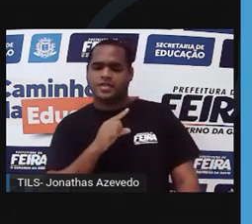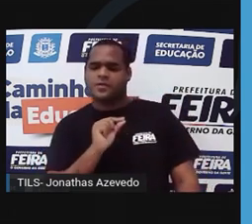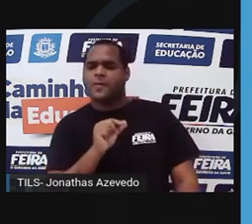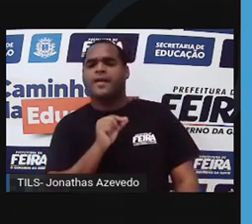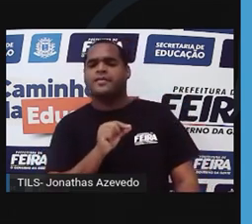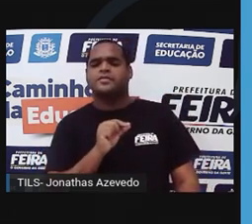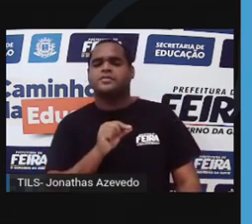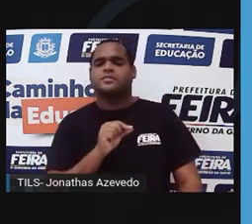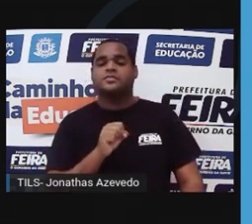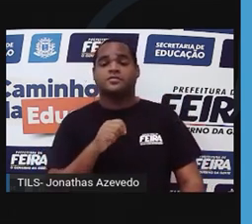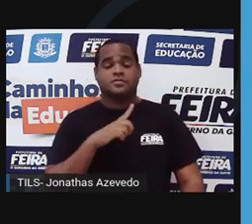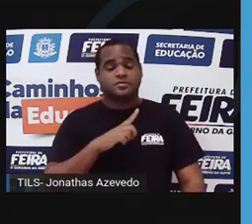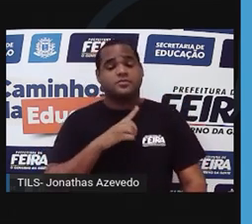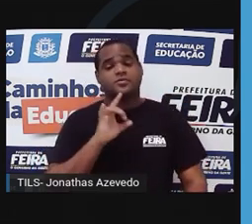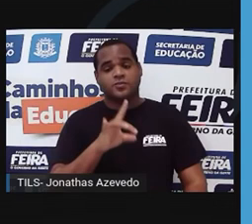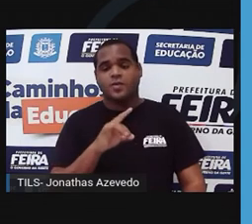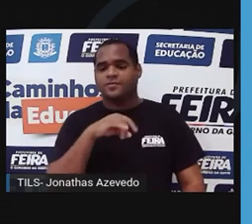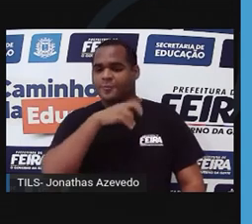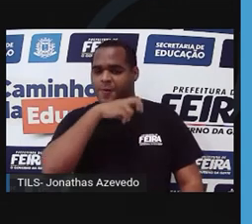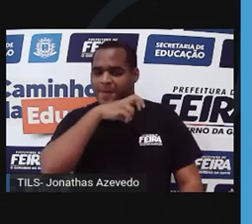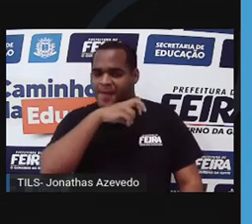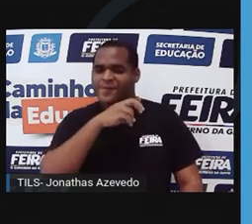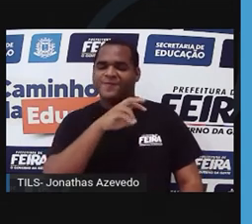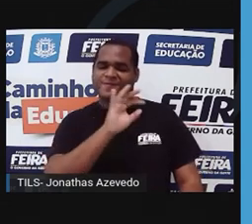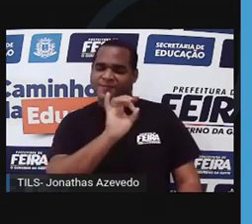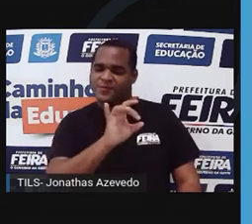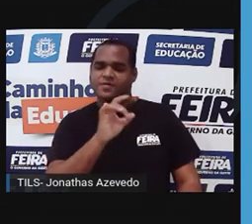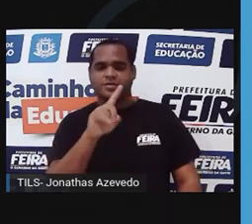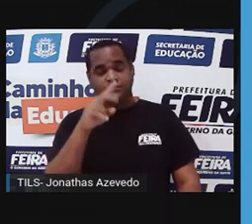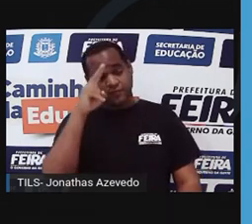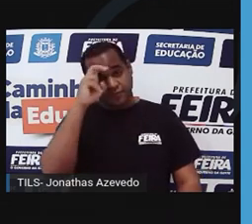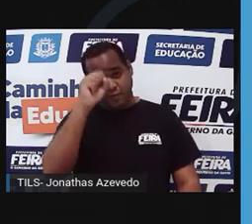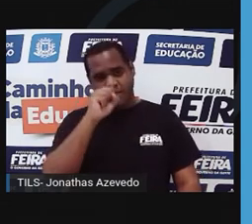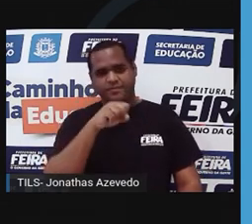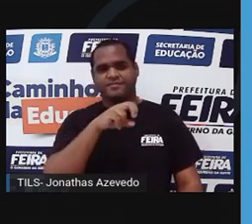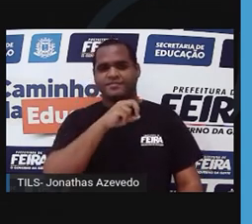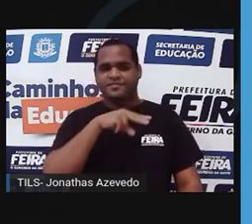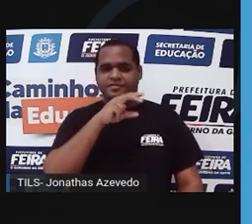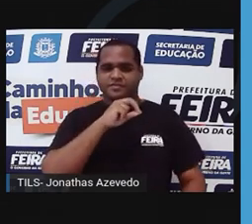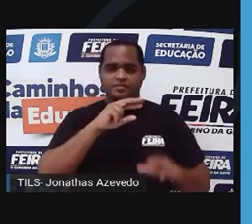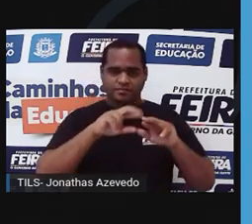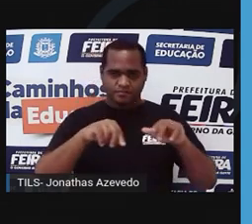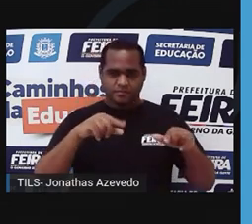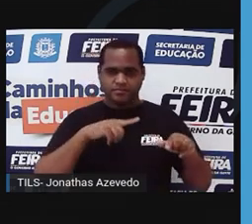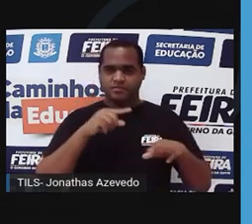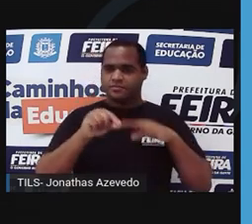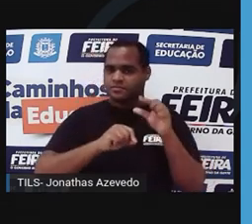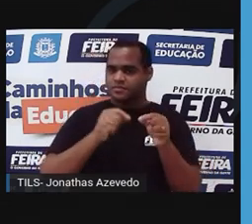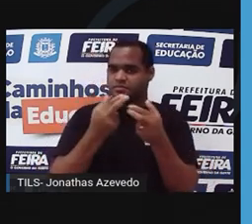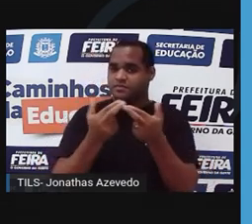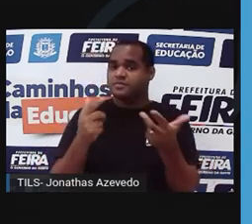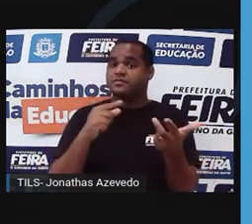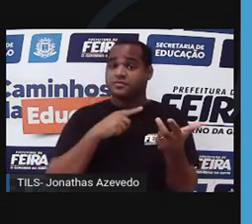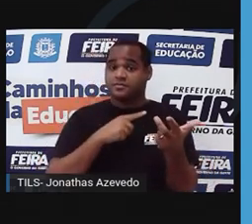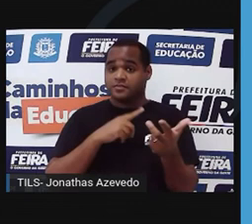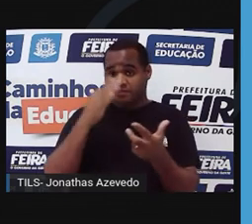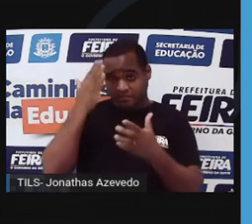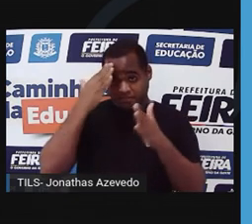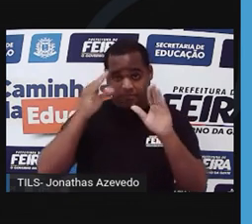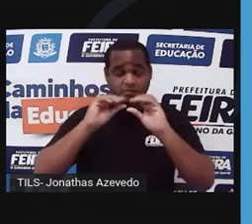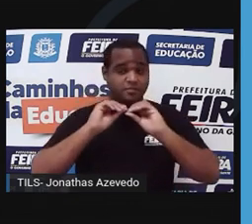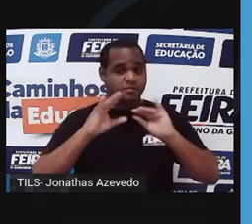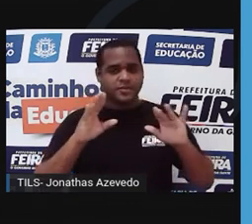existia ali? Apenas de jararacas com venenos potentes. foram as que foram selecionadas pelo ambiente. Você entendeu?